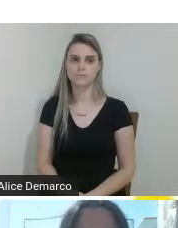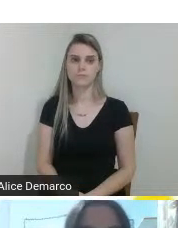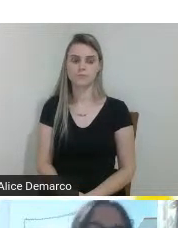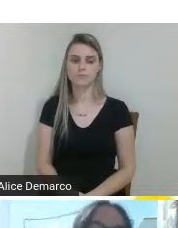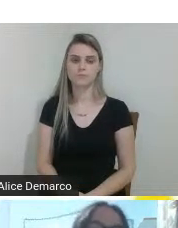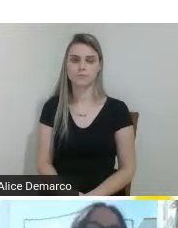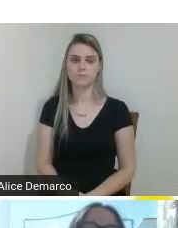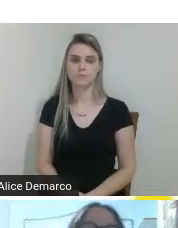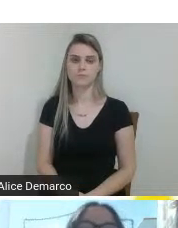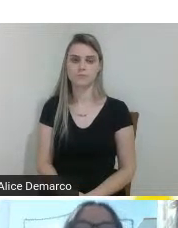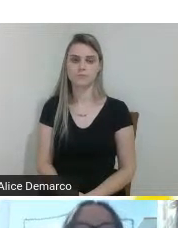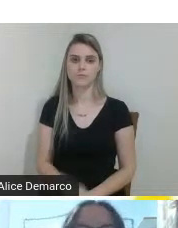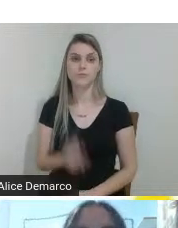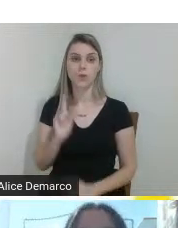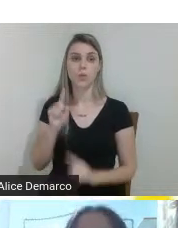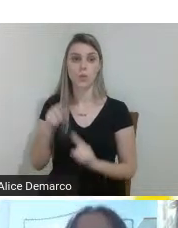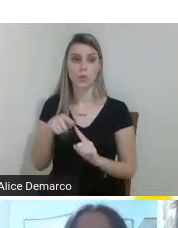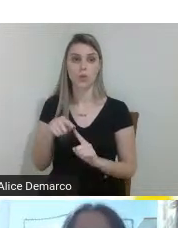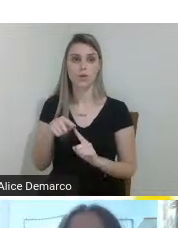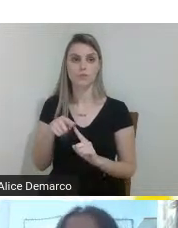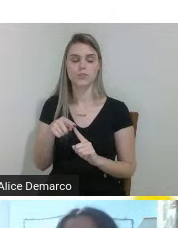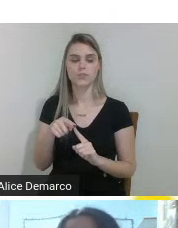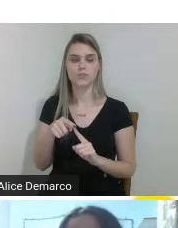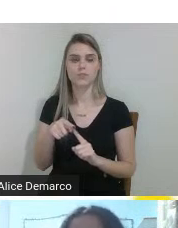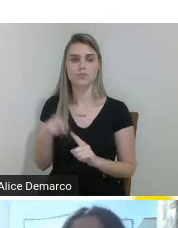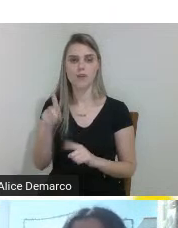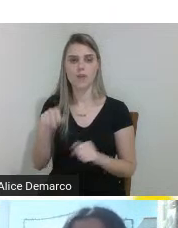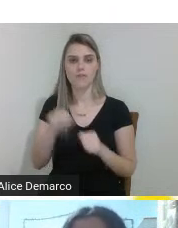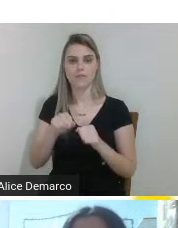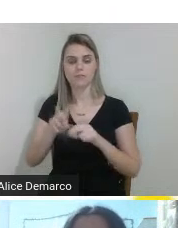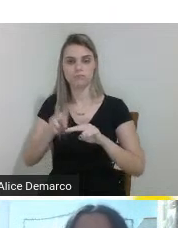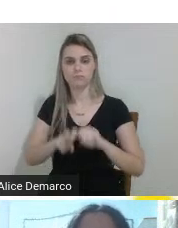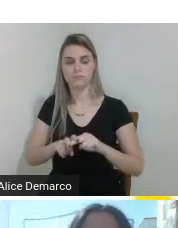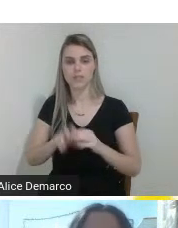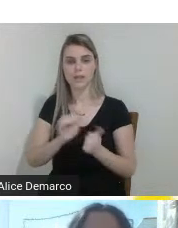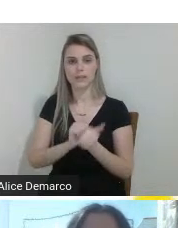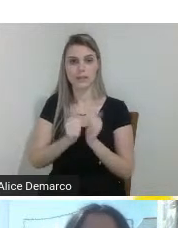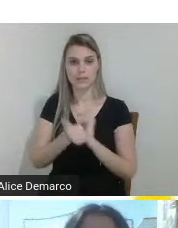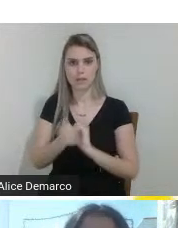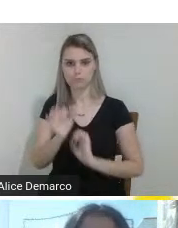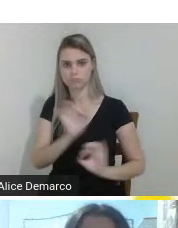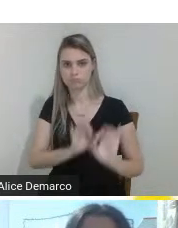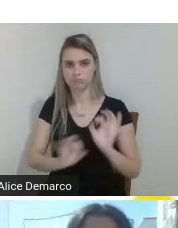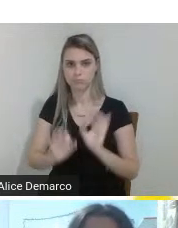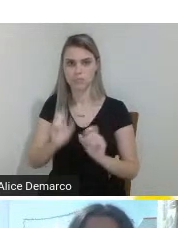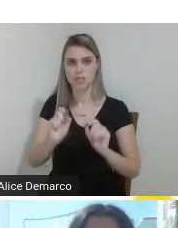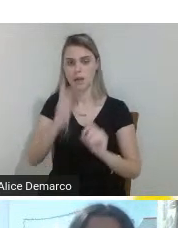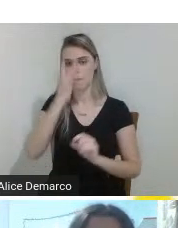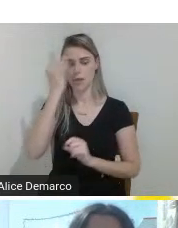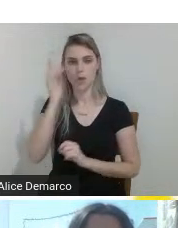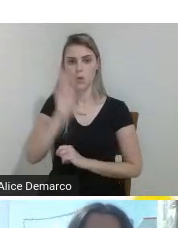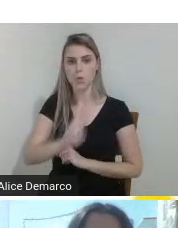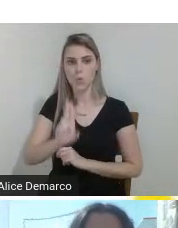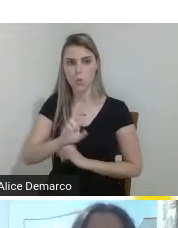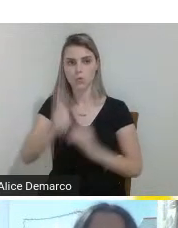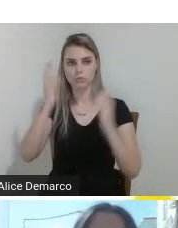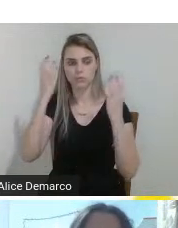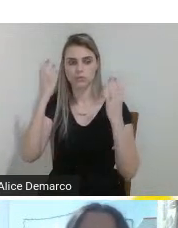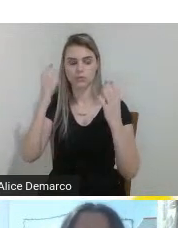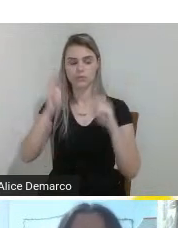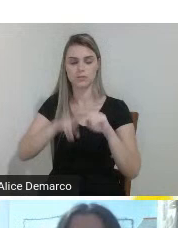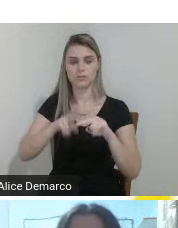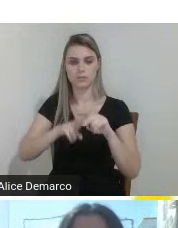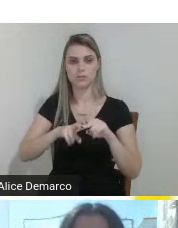o nosso objetivo era fazer uma cadeira ajustável para que a pessoa que utiliza ela possa